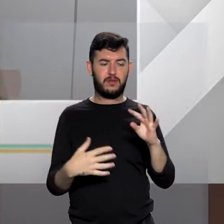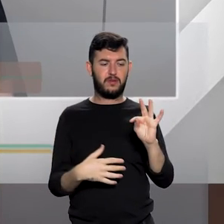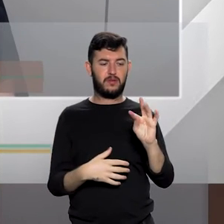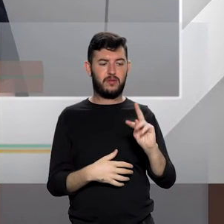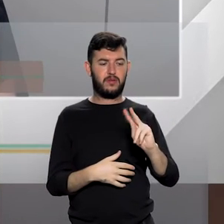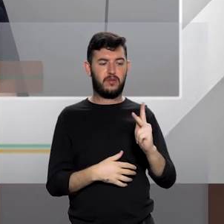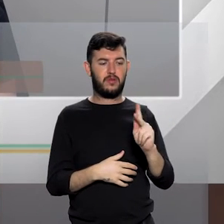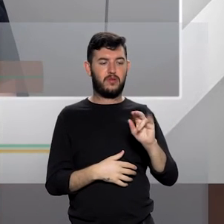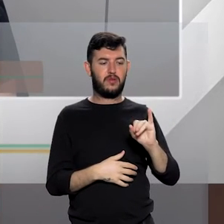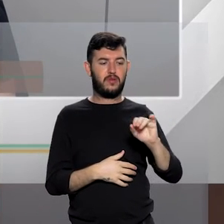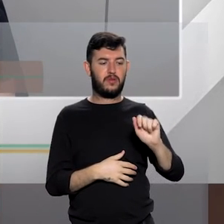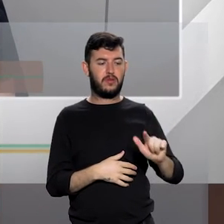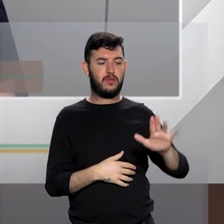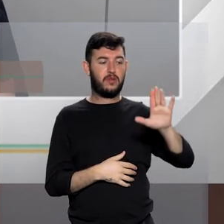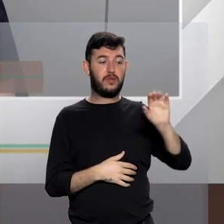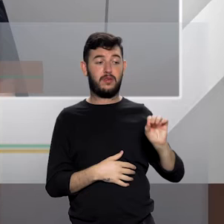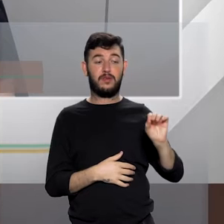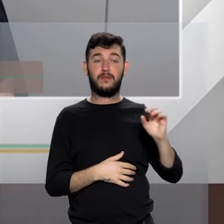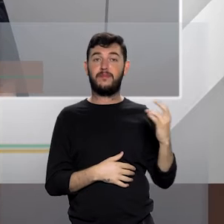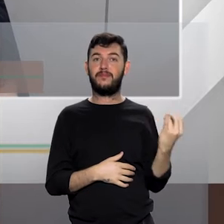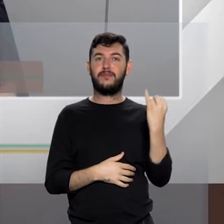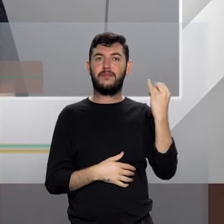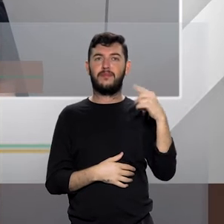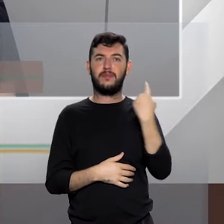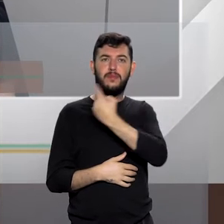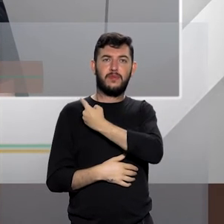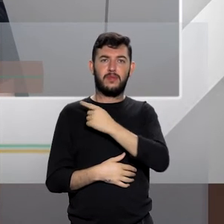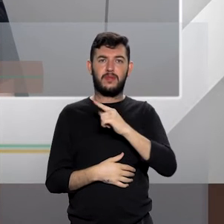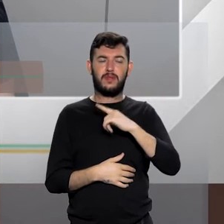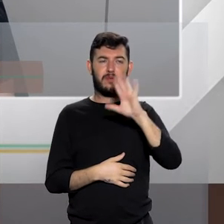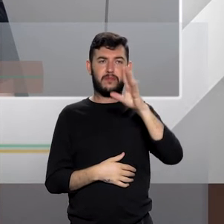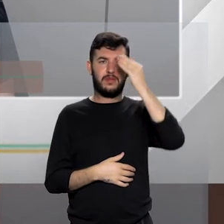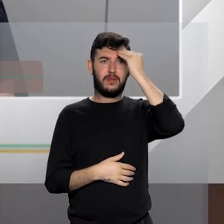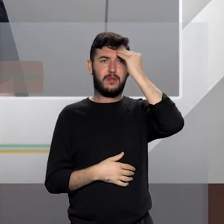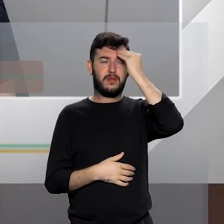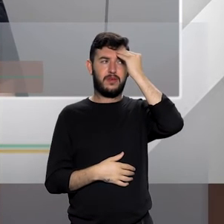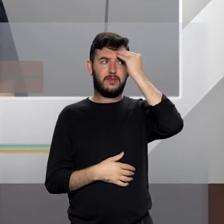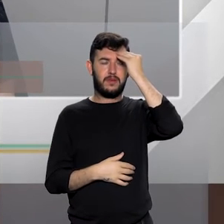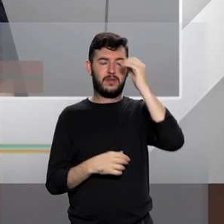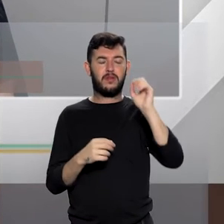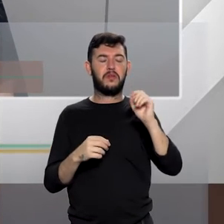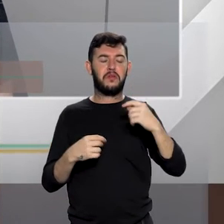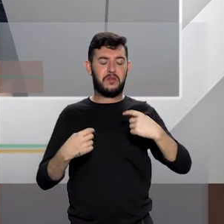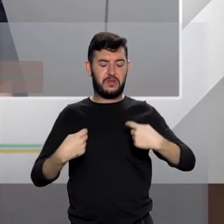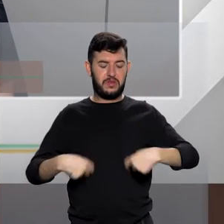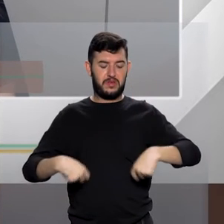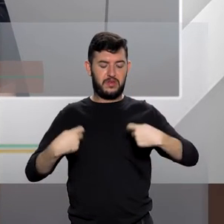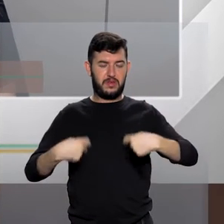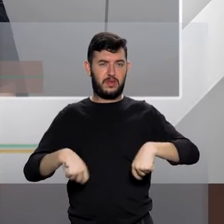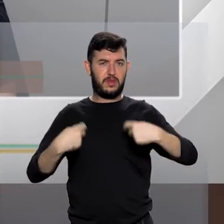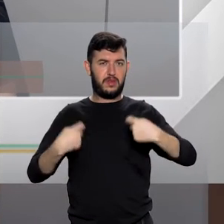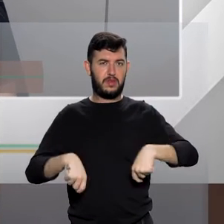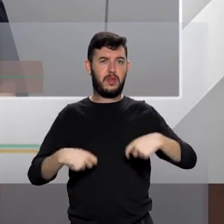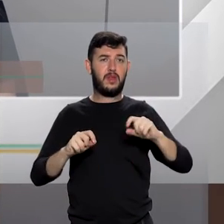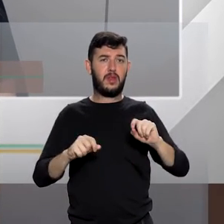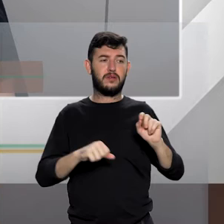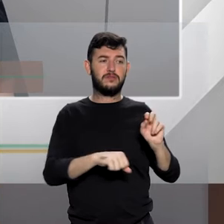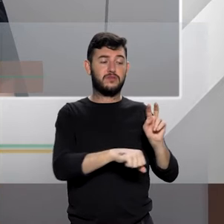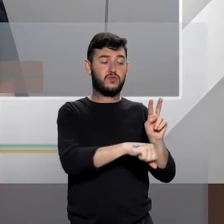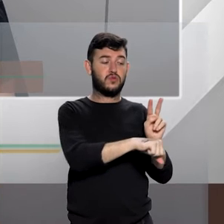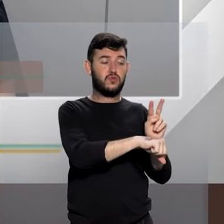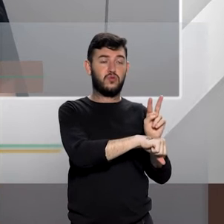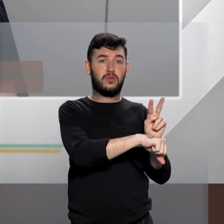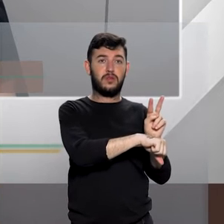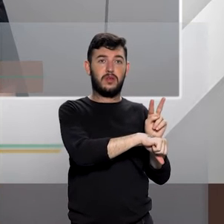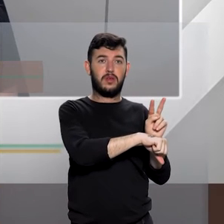importante frisarmos esses condicionamentos no que se refere a essa necessidade de tutela por parte do